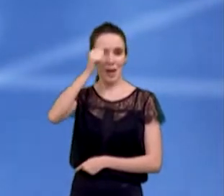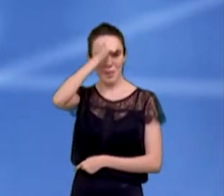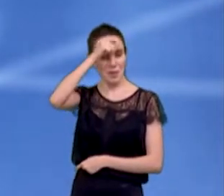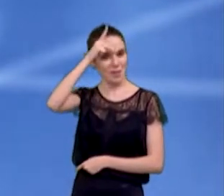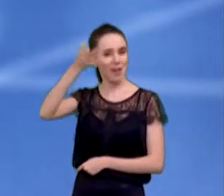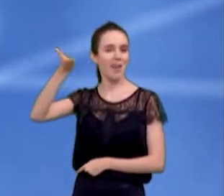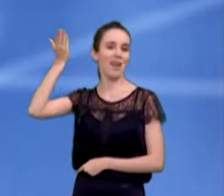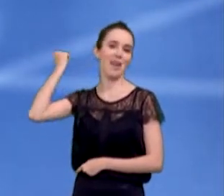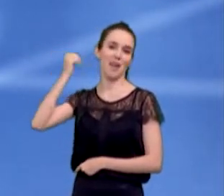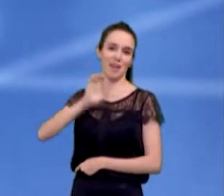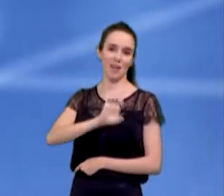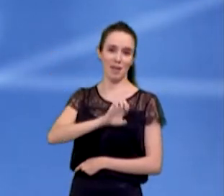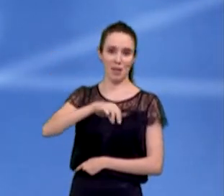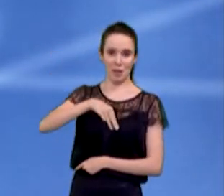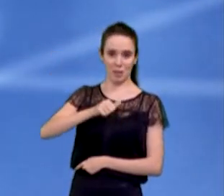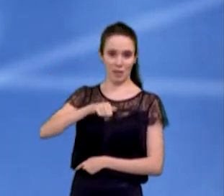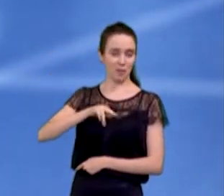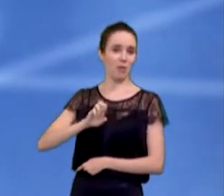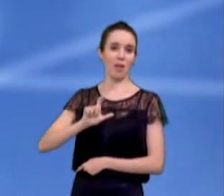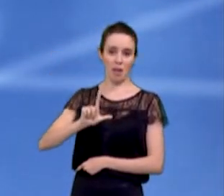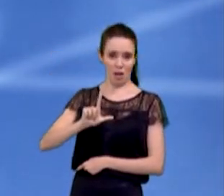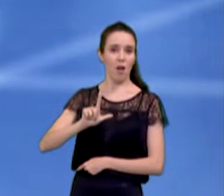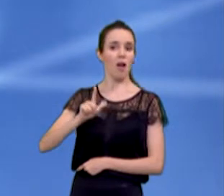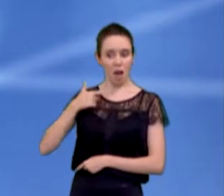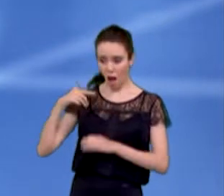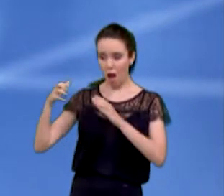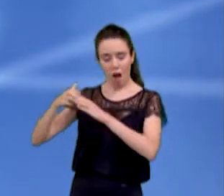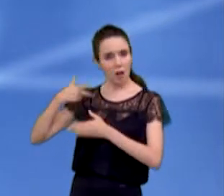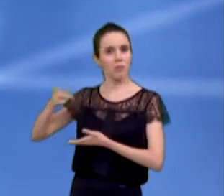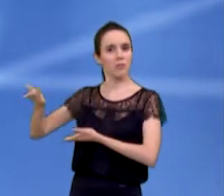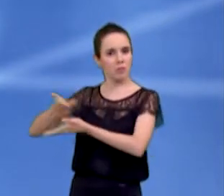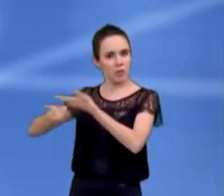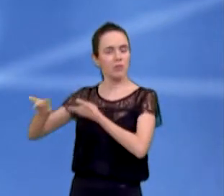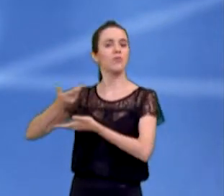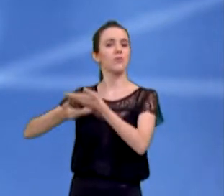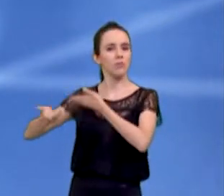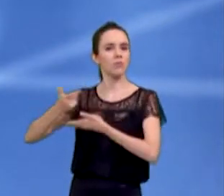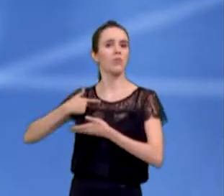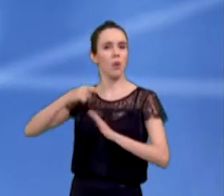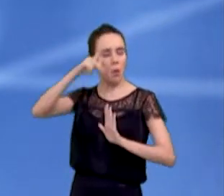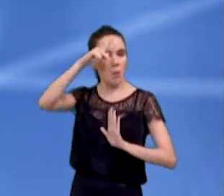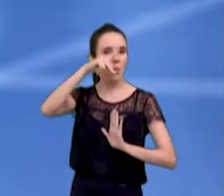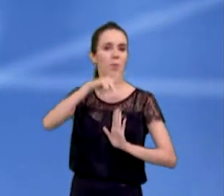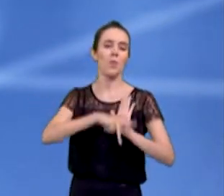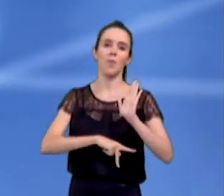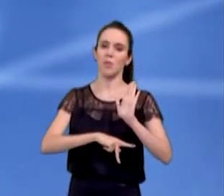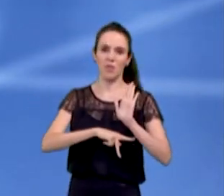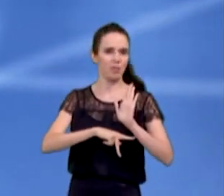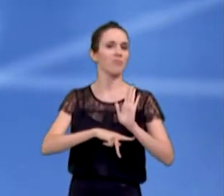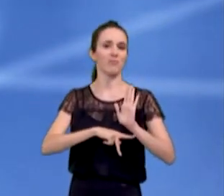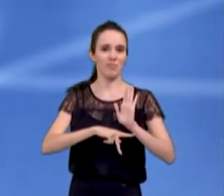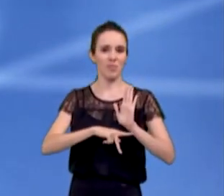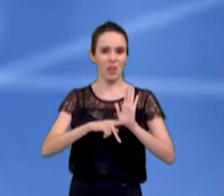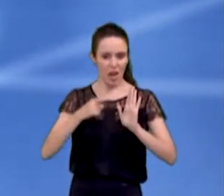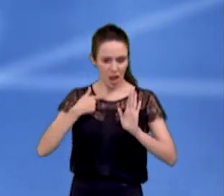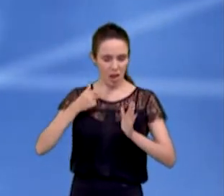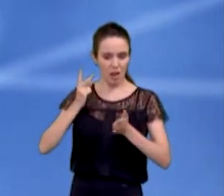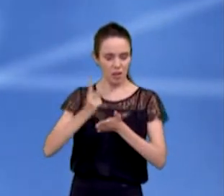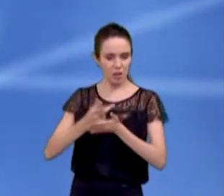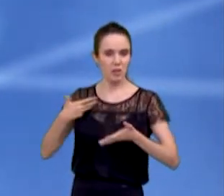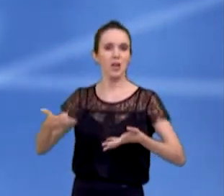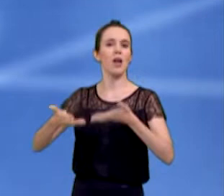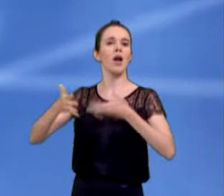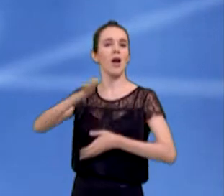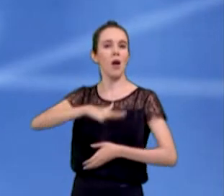Os valores e ideias, eu, da equipe dele, estou até hoje fazendo. Não tem um projeto, não tem uma coisa que eu não tenha feito no parque